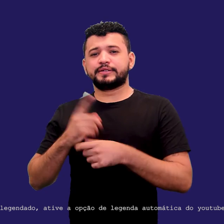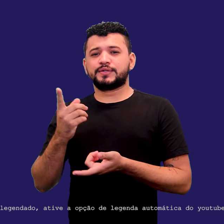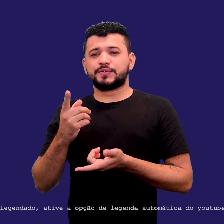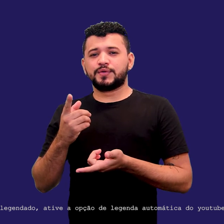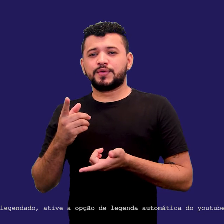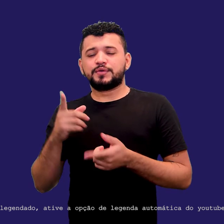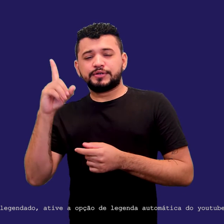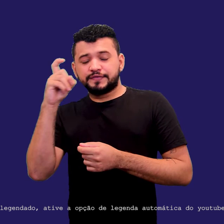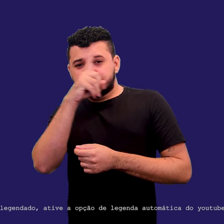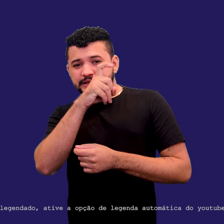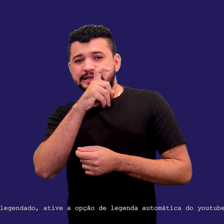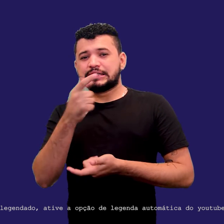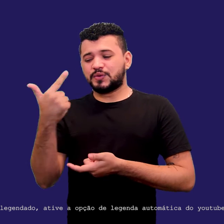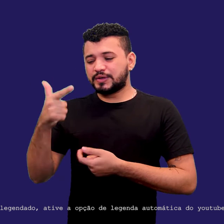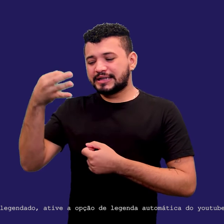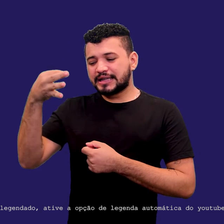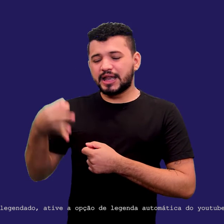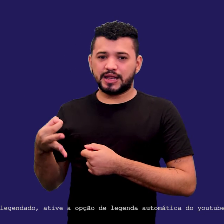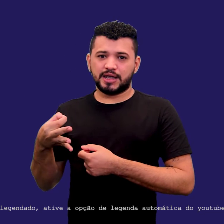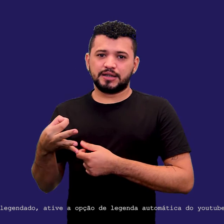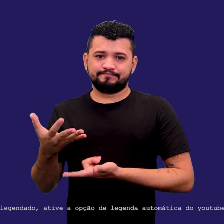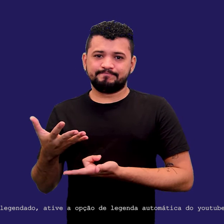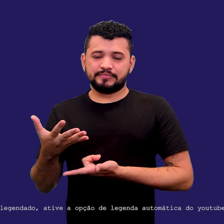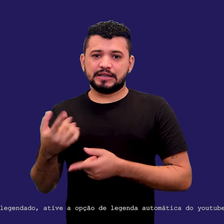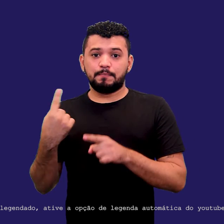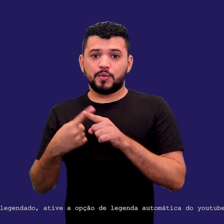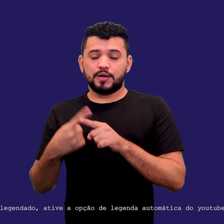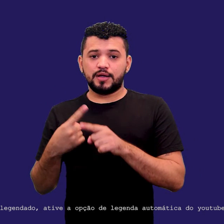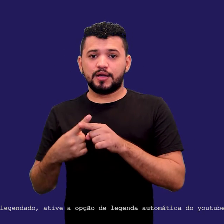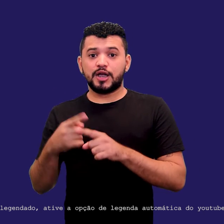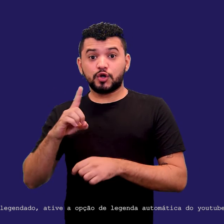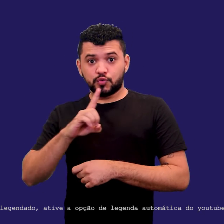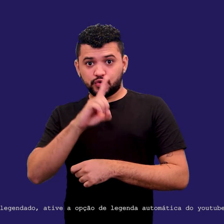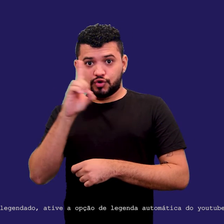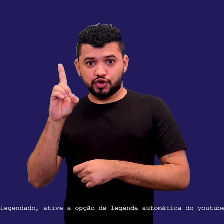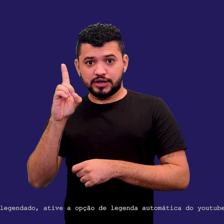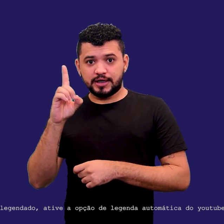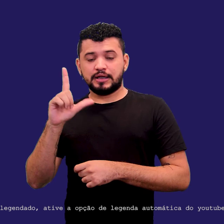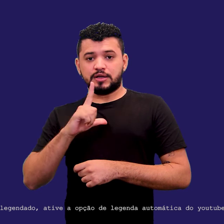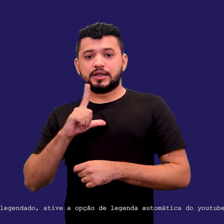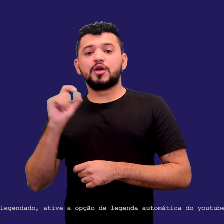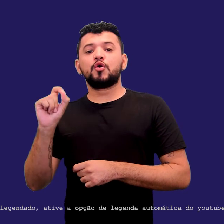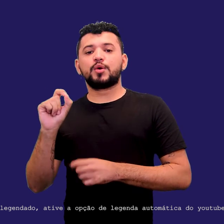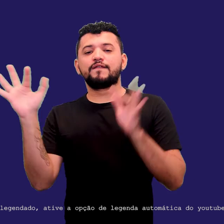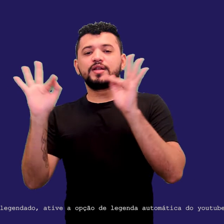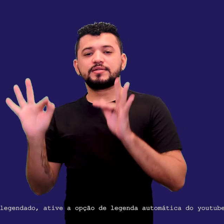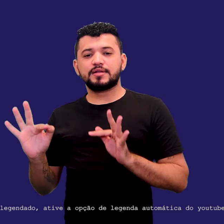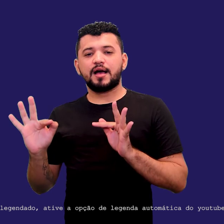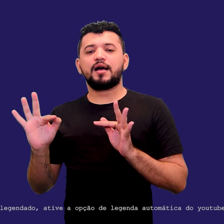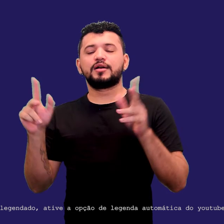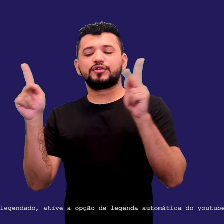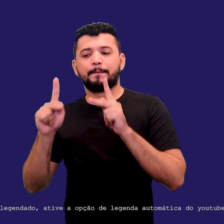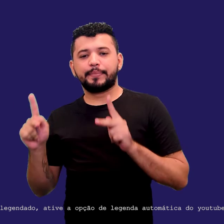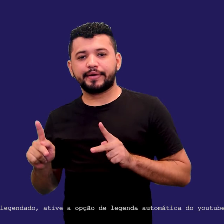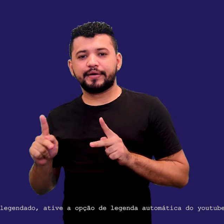a única garantia que a gente tem mesmo durante o dia é a felicidade e a paz, né? É se inventar, pelo menos. Não tem mais tempo pra